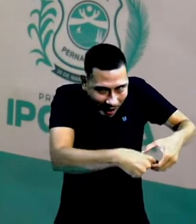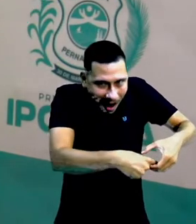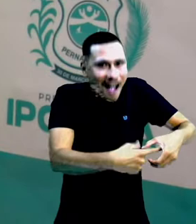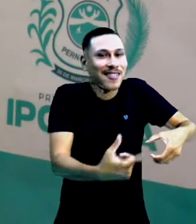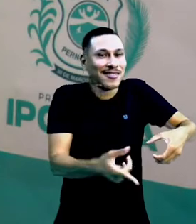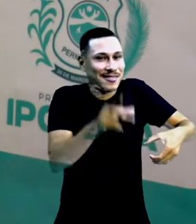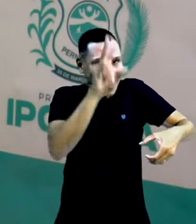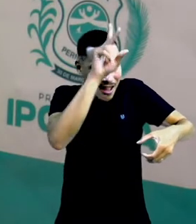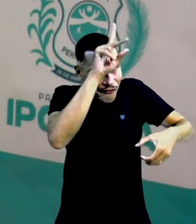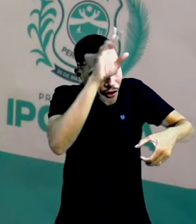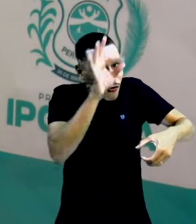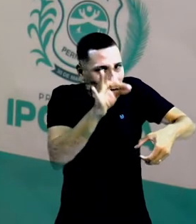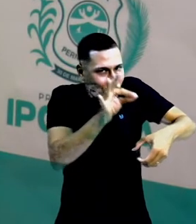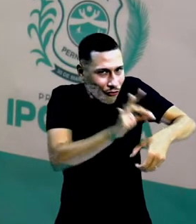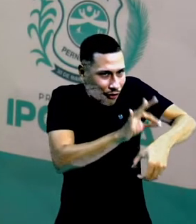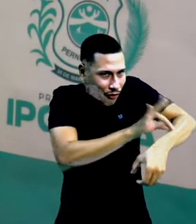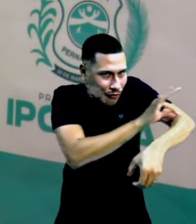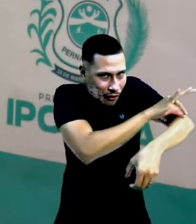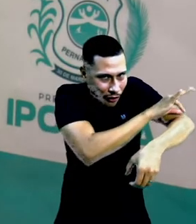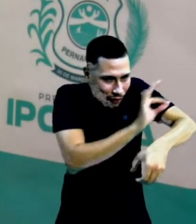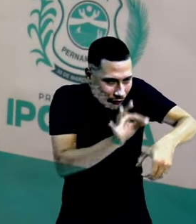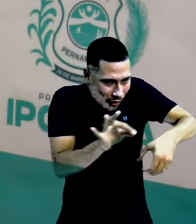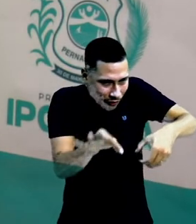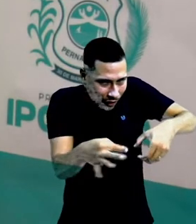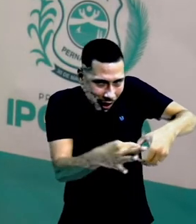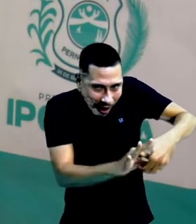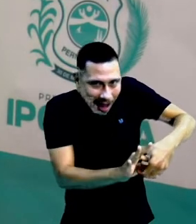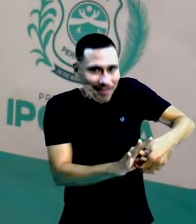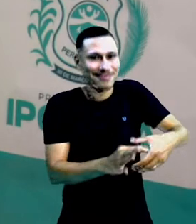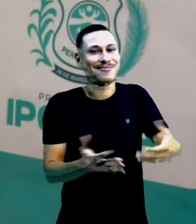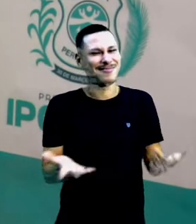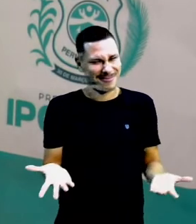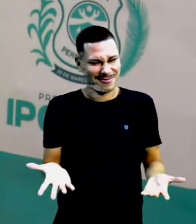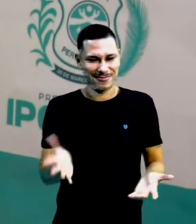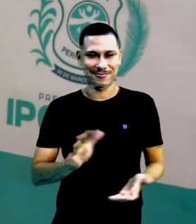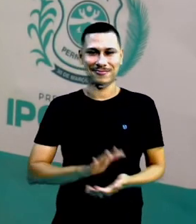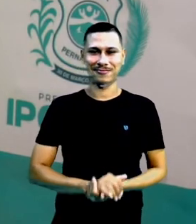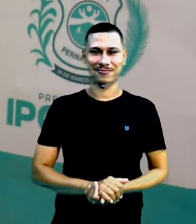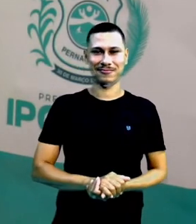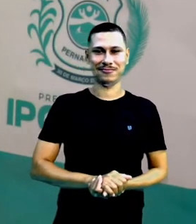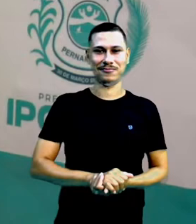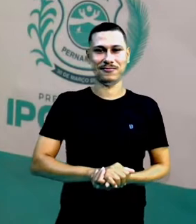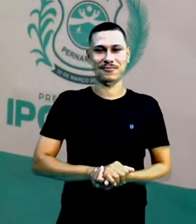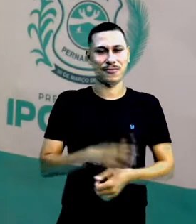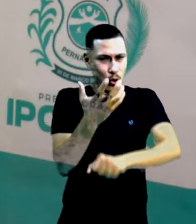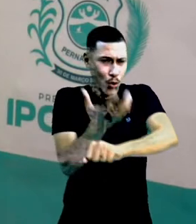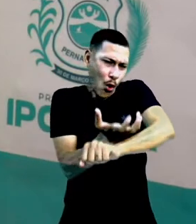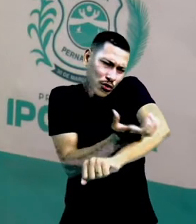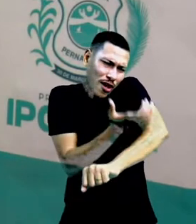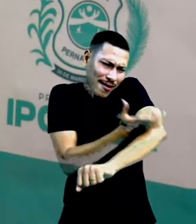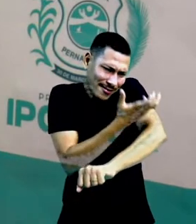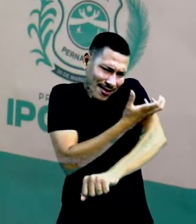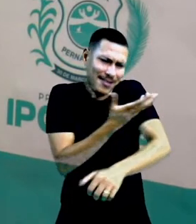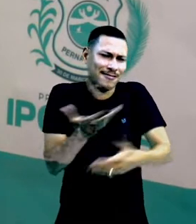são grandes, né? Ou será que é só um formigueirozinho lá no jardim?